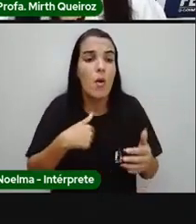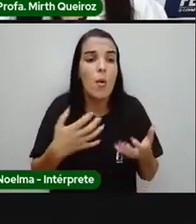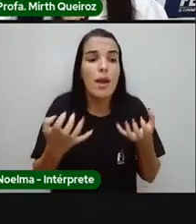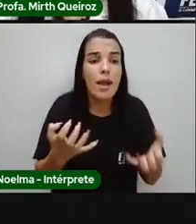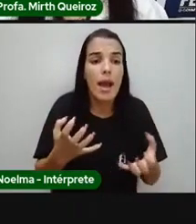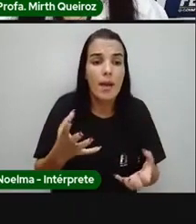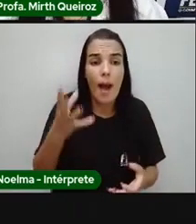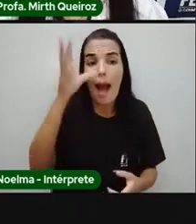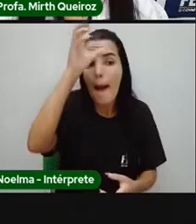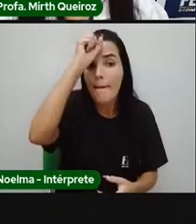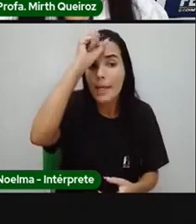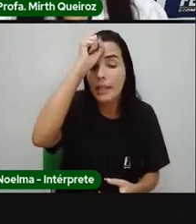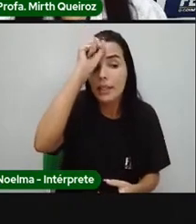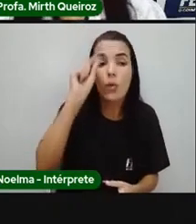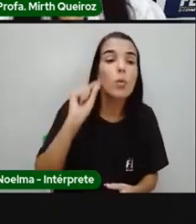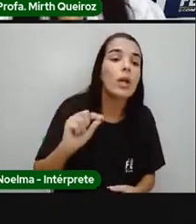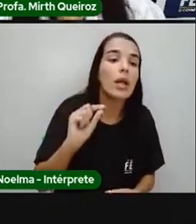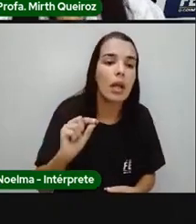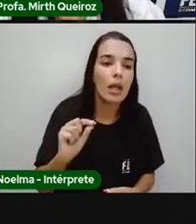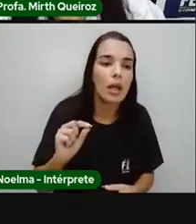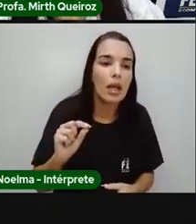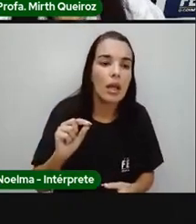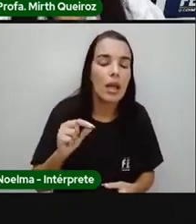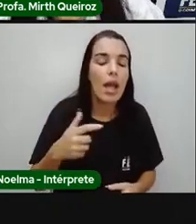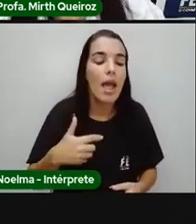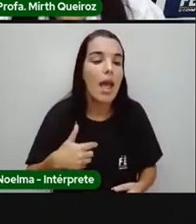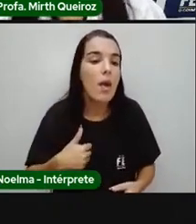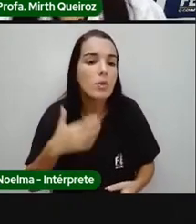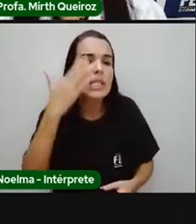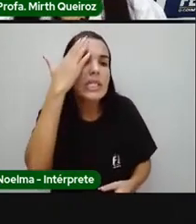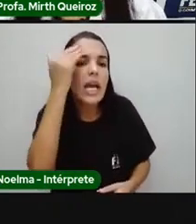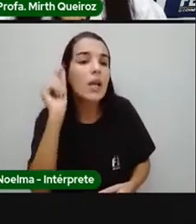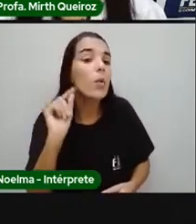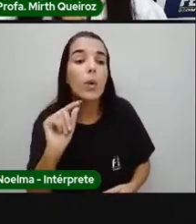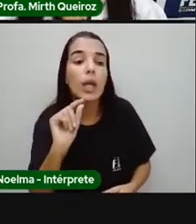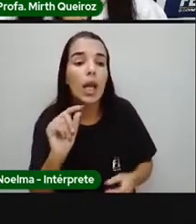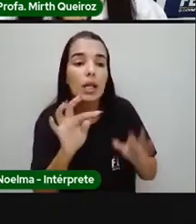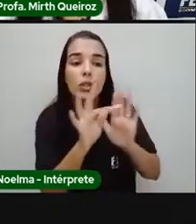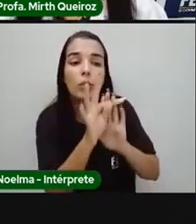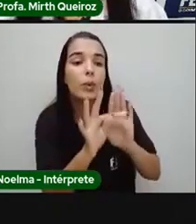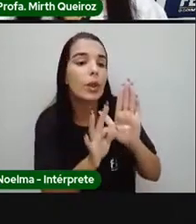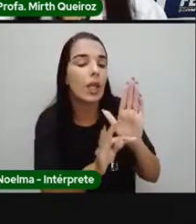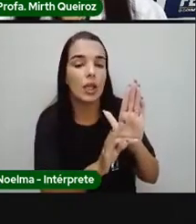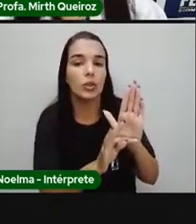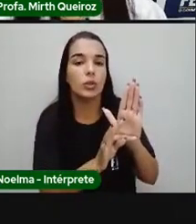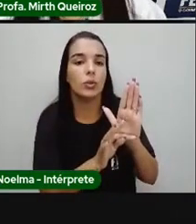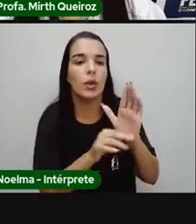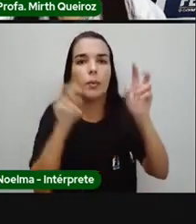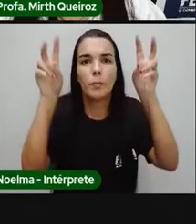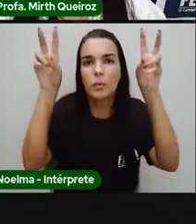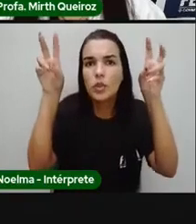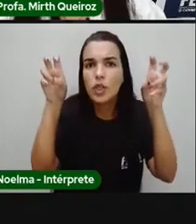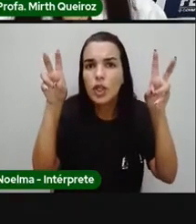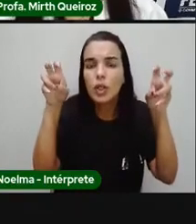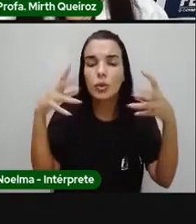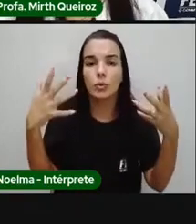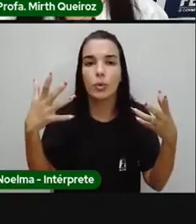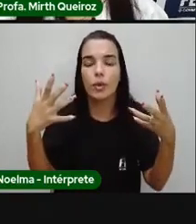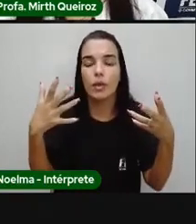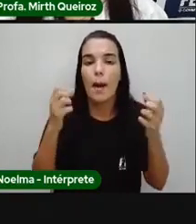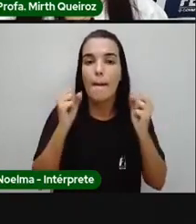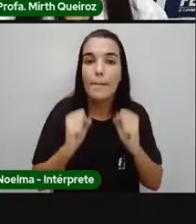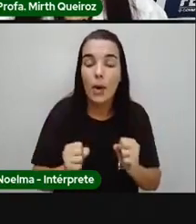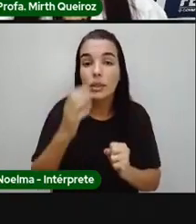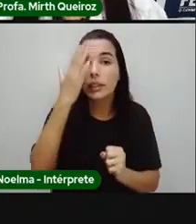sei sobre esse texto? Através do título do texto, tem como você saber qual é o assunto daquele